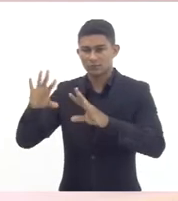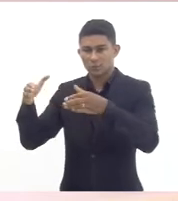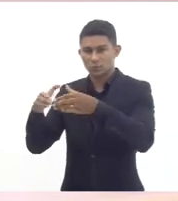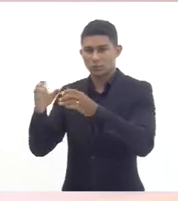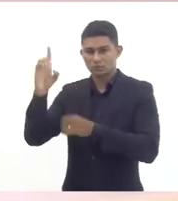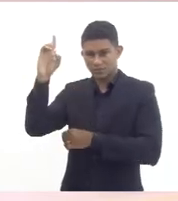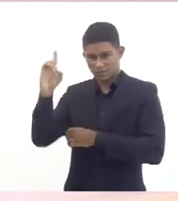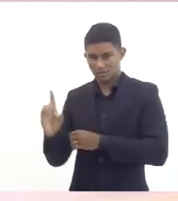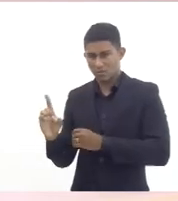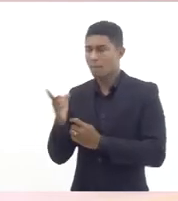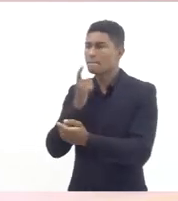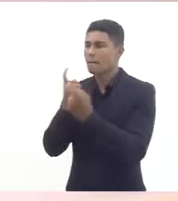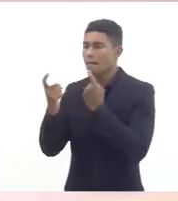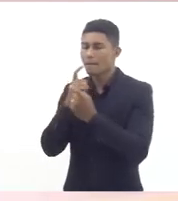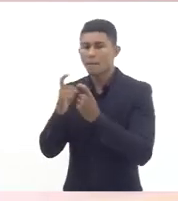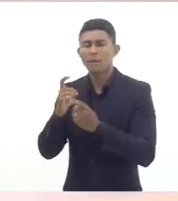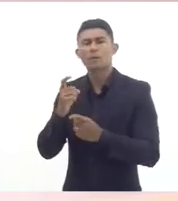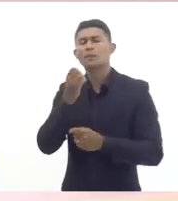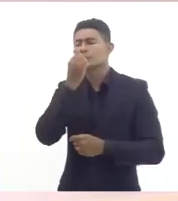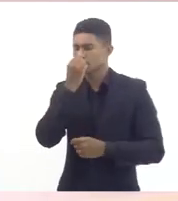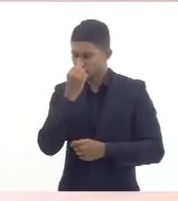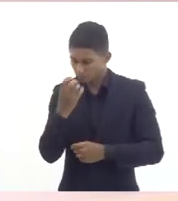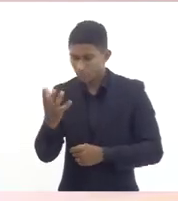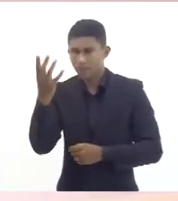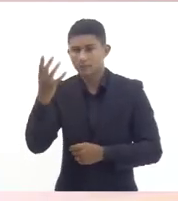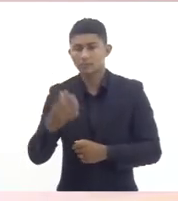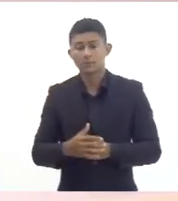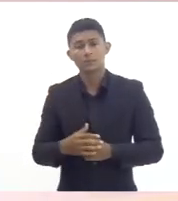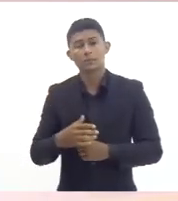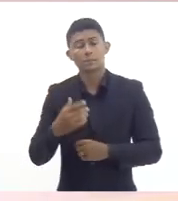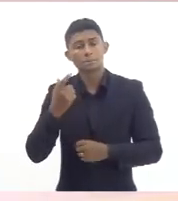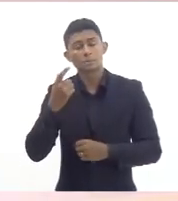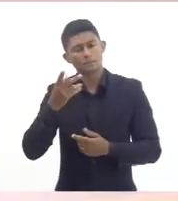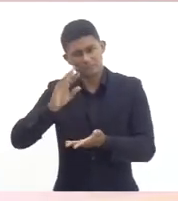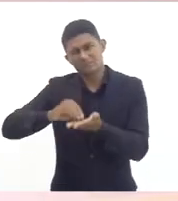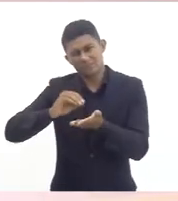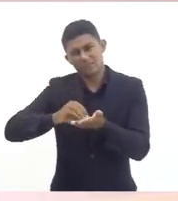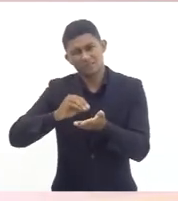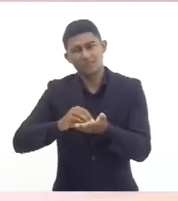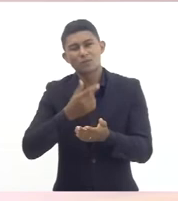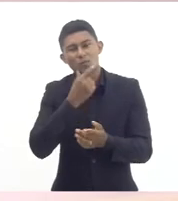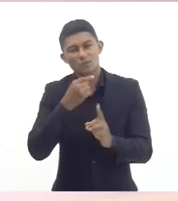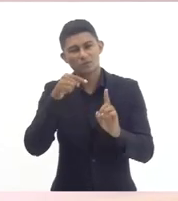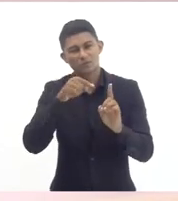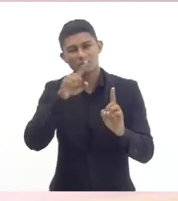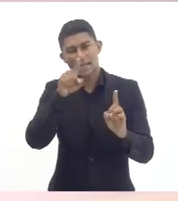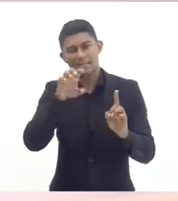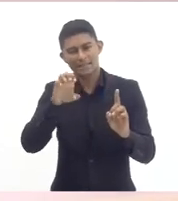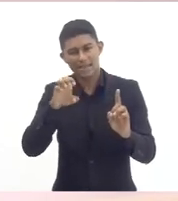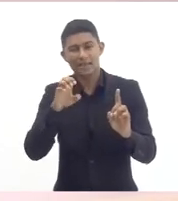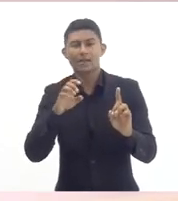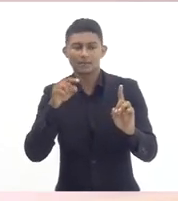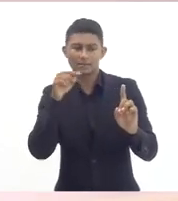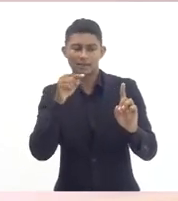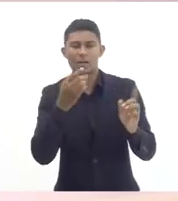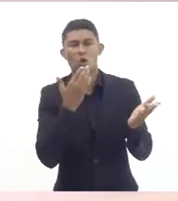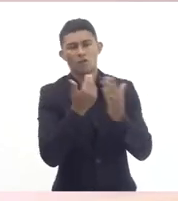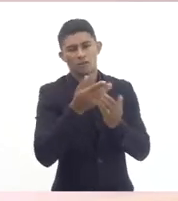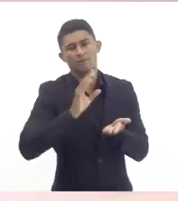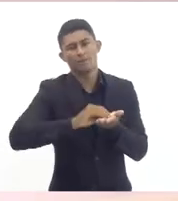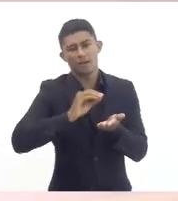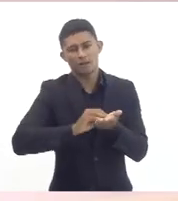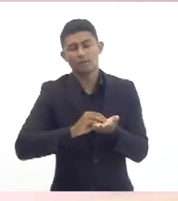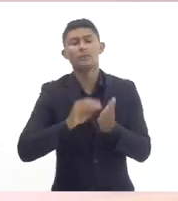tido um ótimo diálogo com eles espero falta só a gente conversar ainda com o José Wilson que a gente não teve a oportunidade ainda mas tem nos